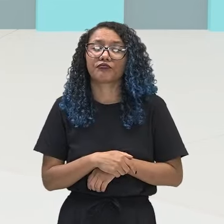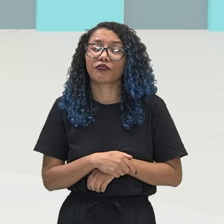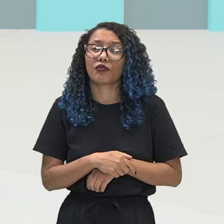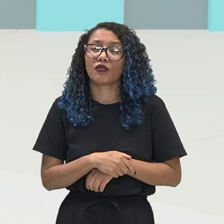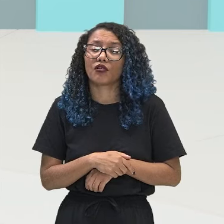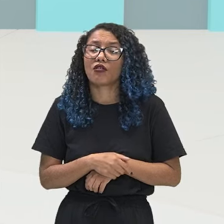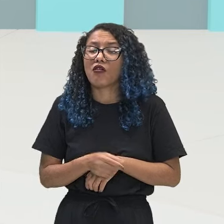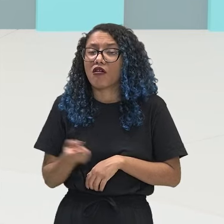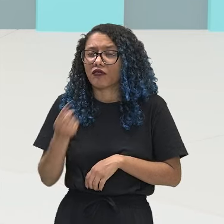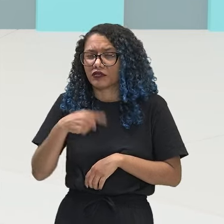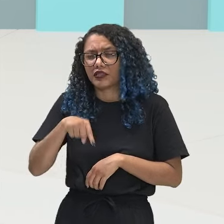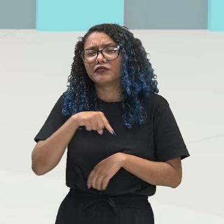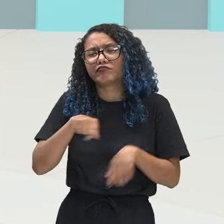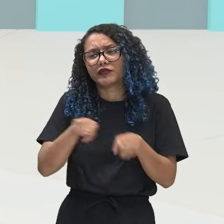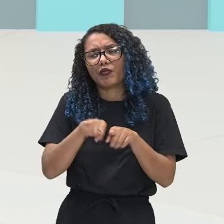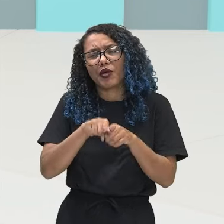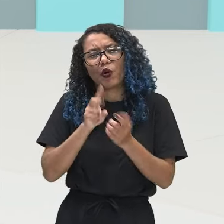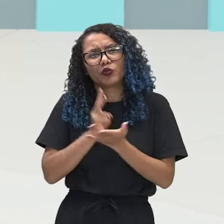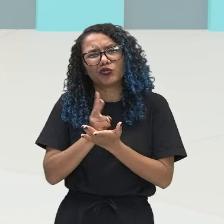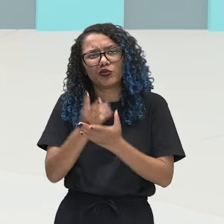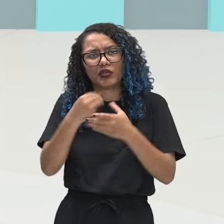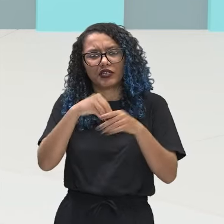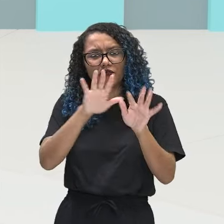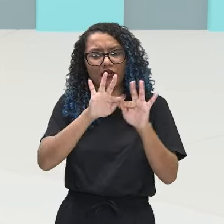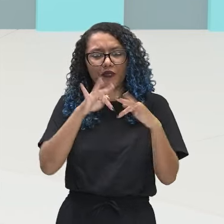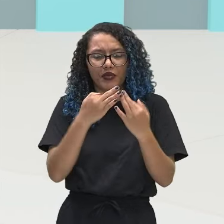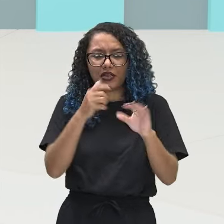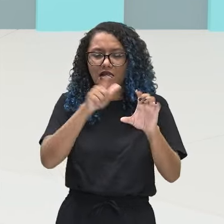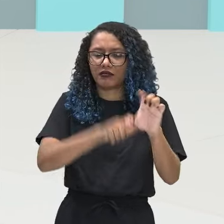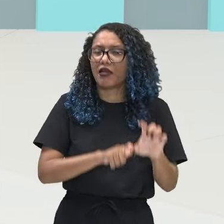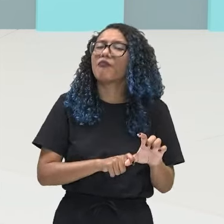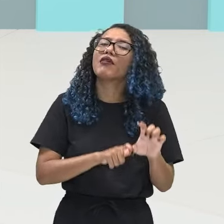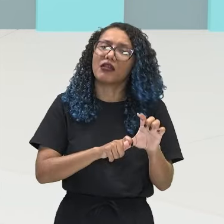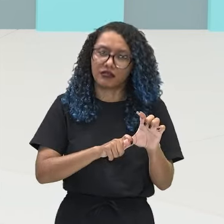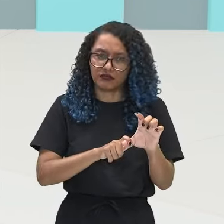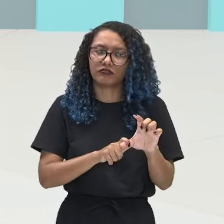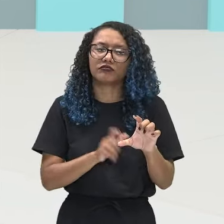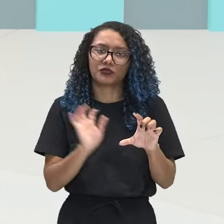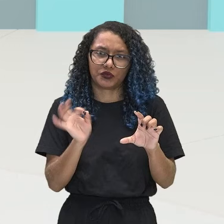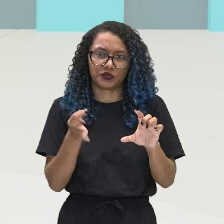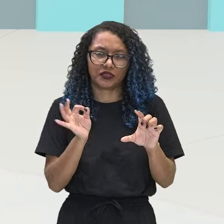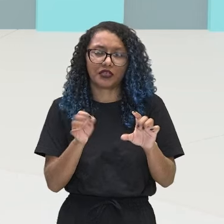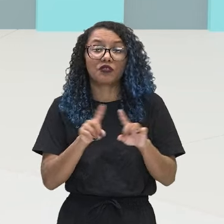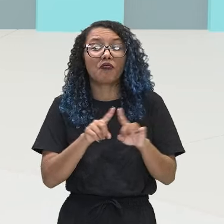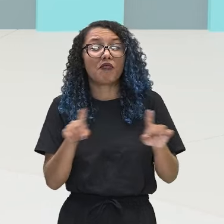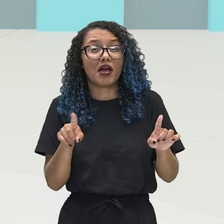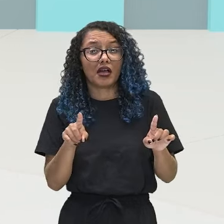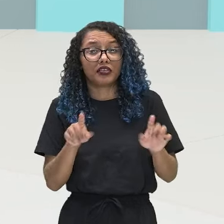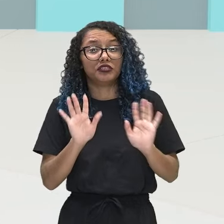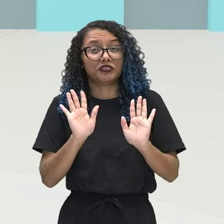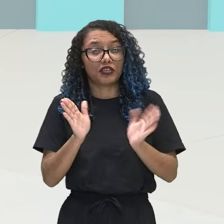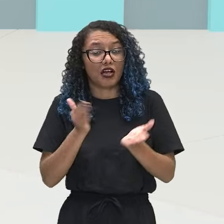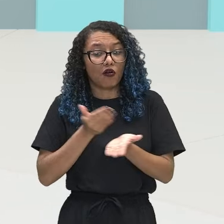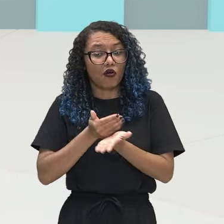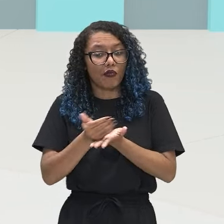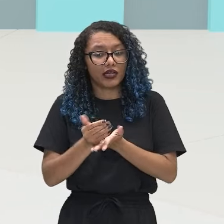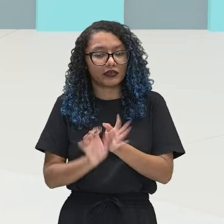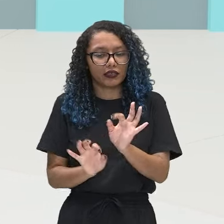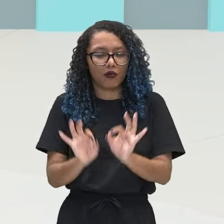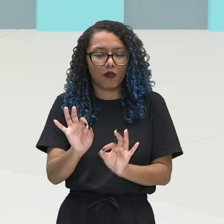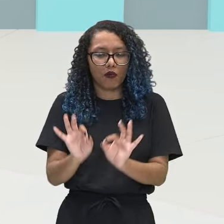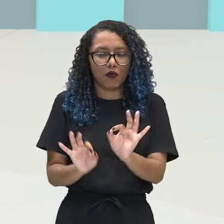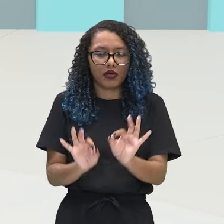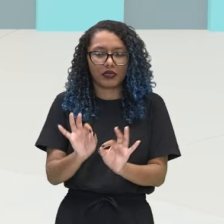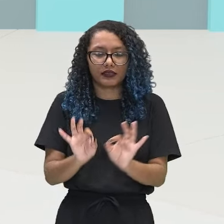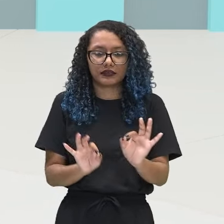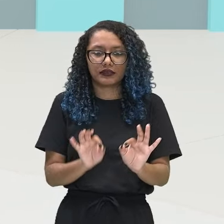dependente do seio familiar, mas, ao mesmo tempo, se preparando para se